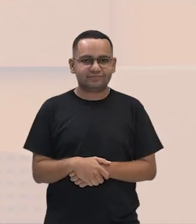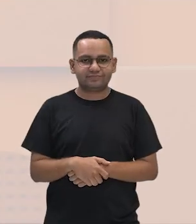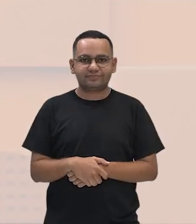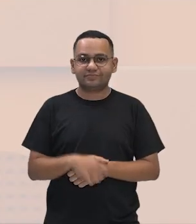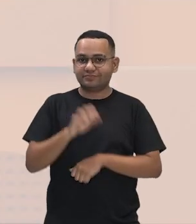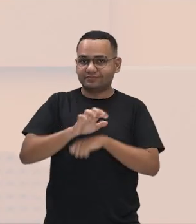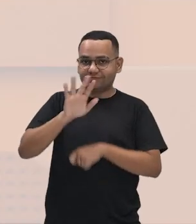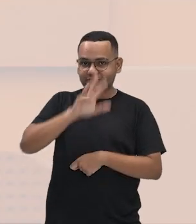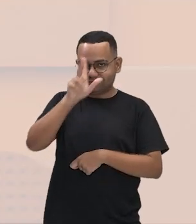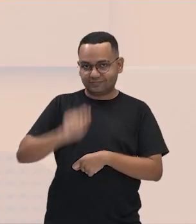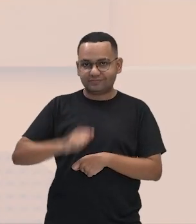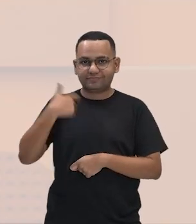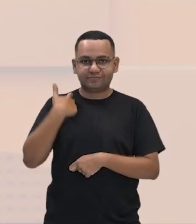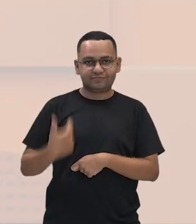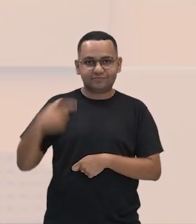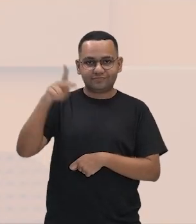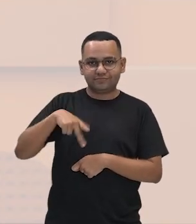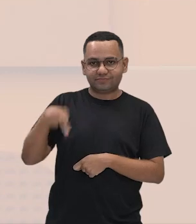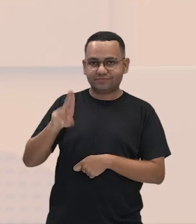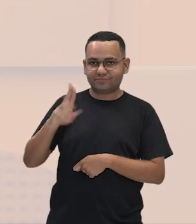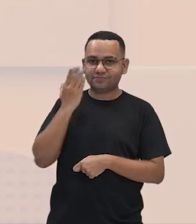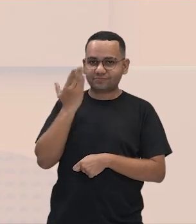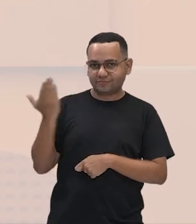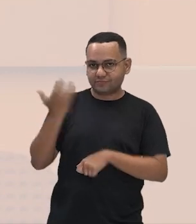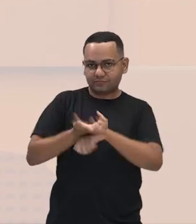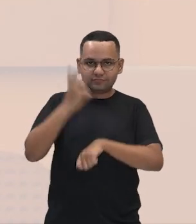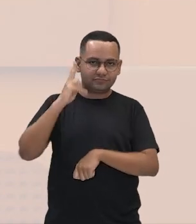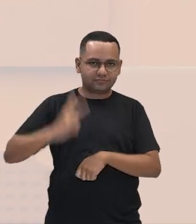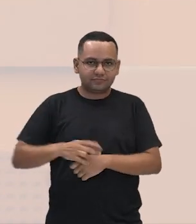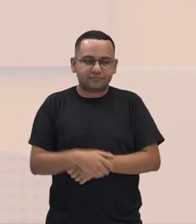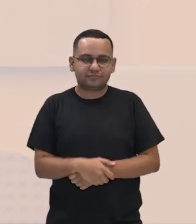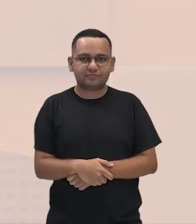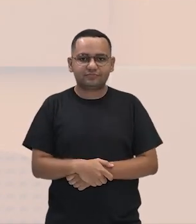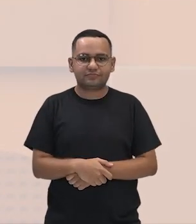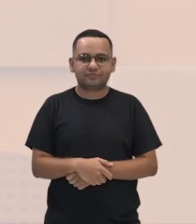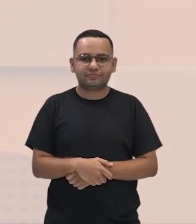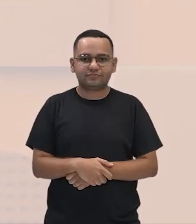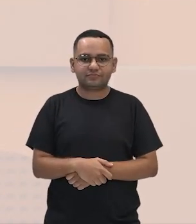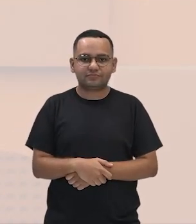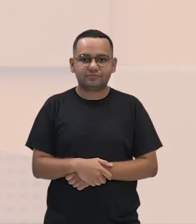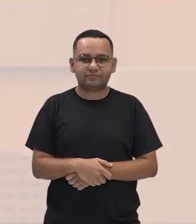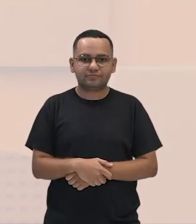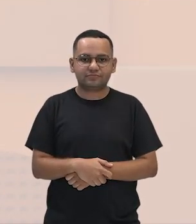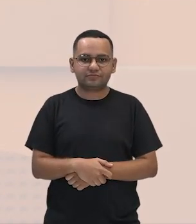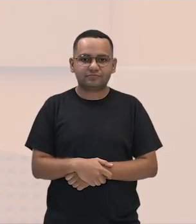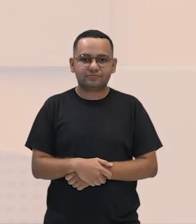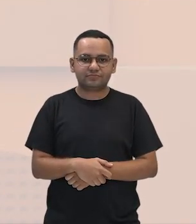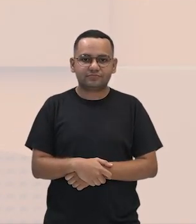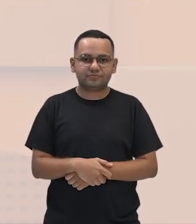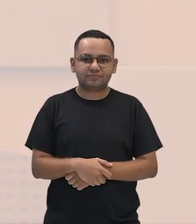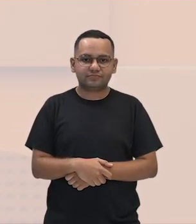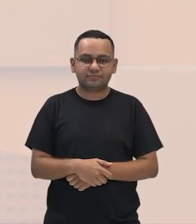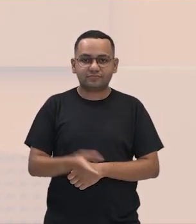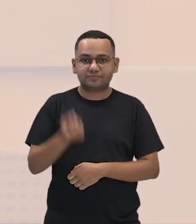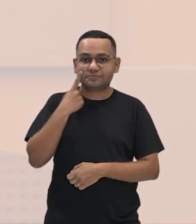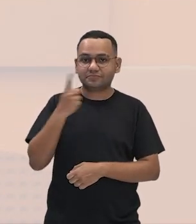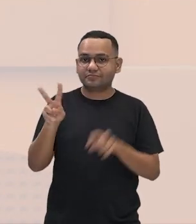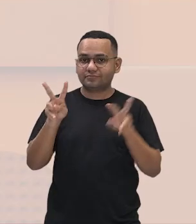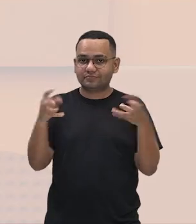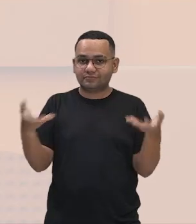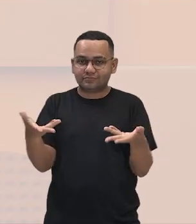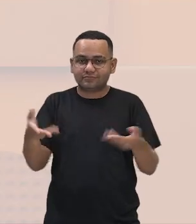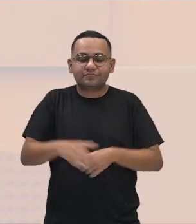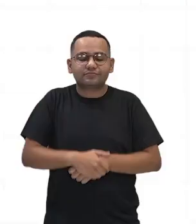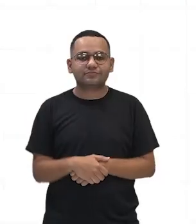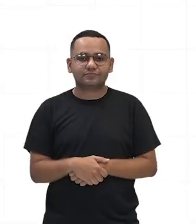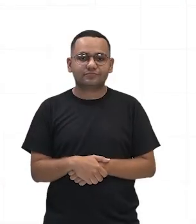Eu sou o professor Josino, do componente de História, e agora nós vamos ver o objeto de estudo da nossa